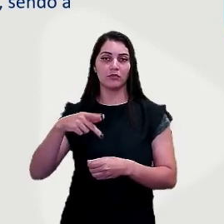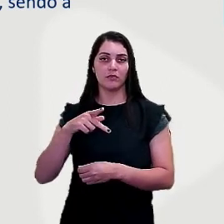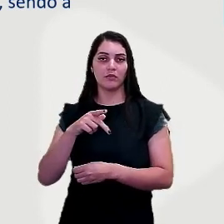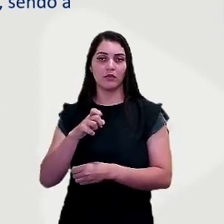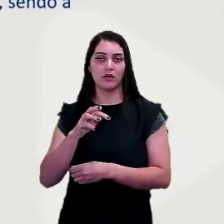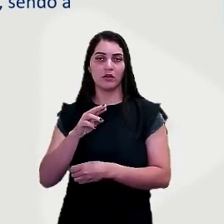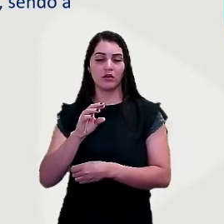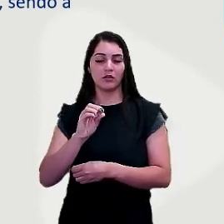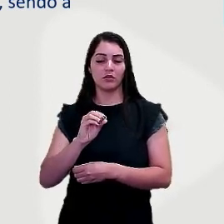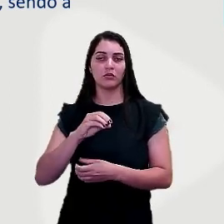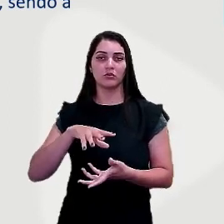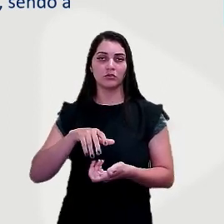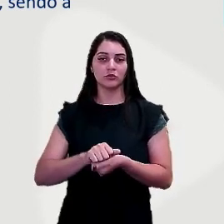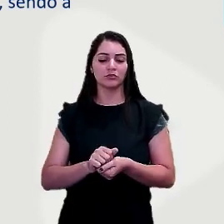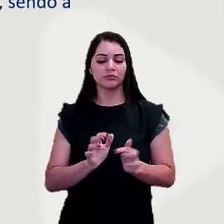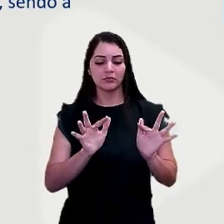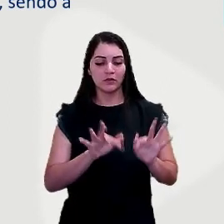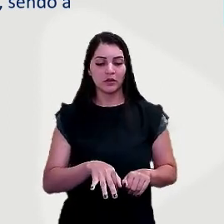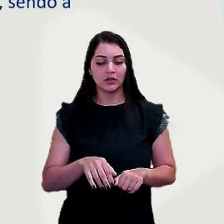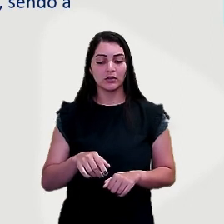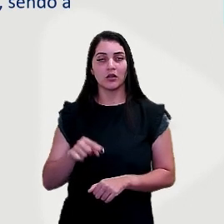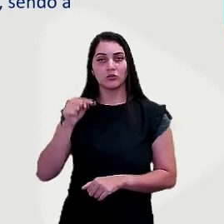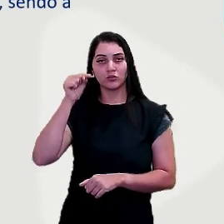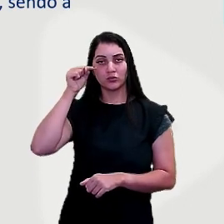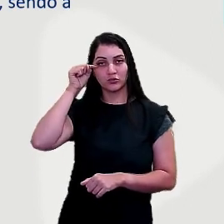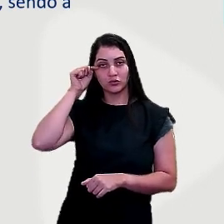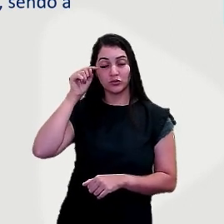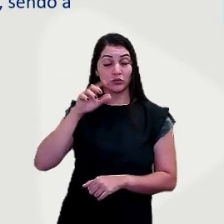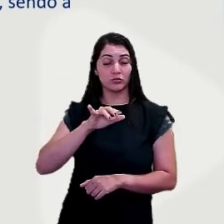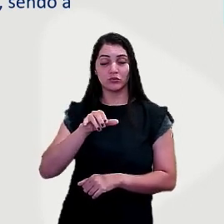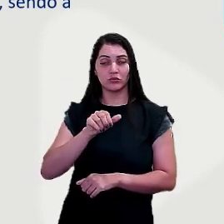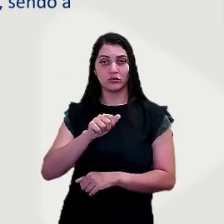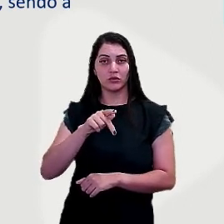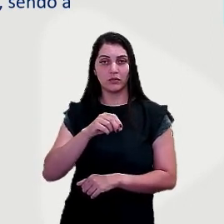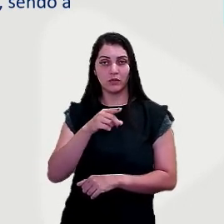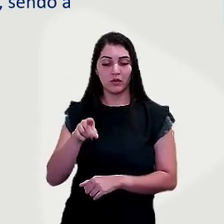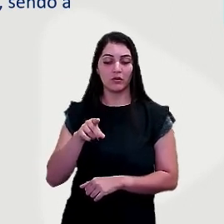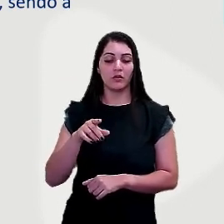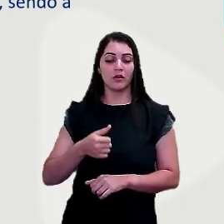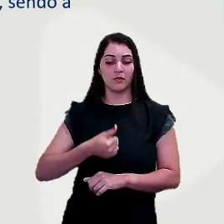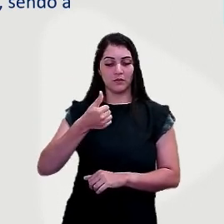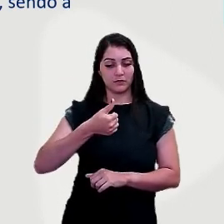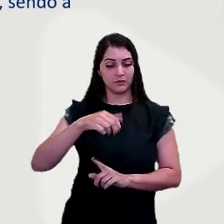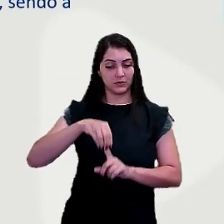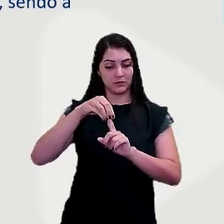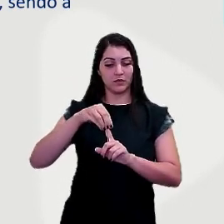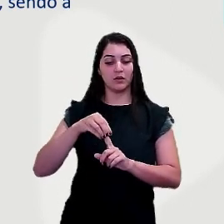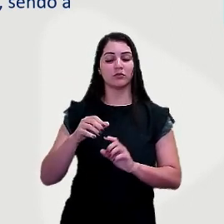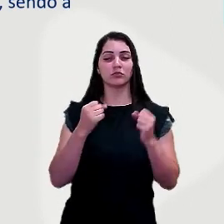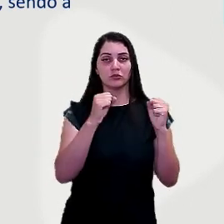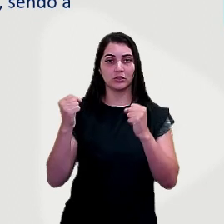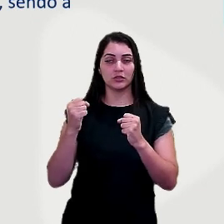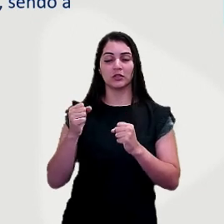mundo. E para finalizar, o Japão é a principal nação industrializada do continente asiático, sendo a Coreia do Sul